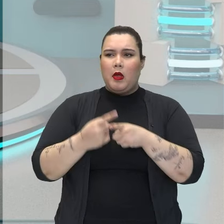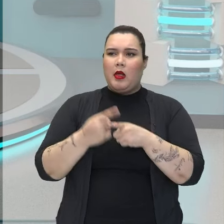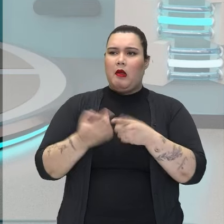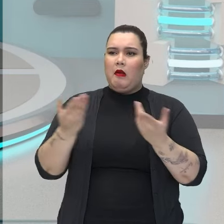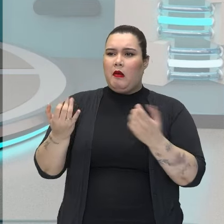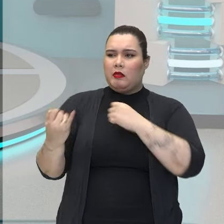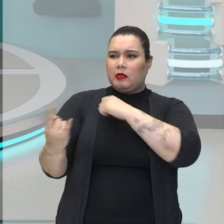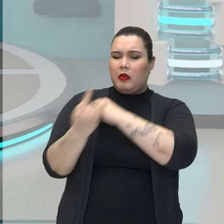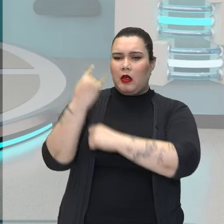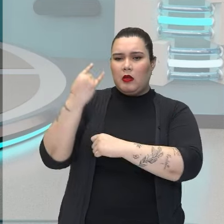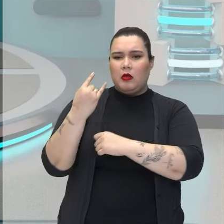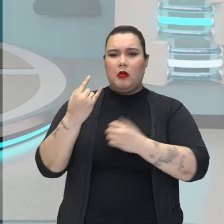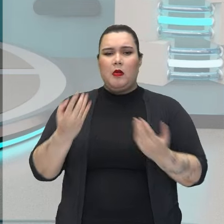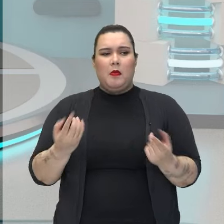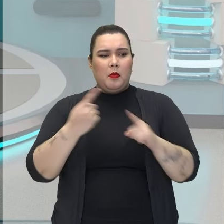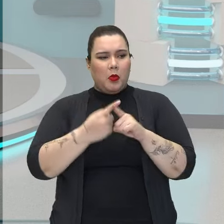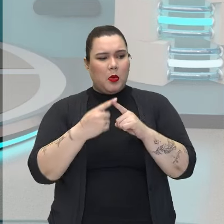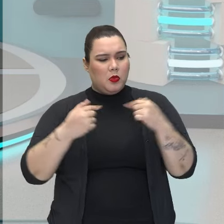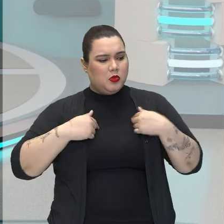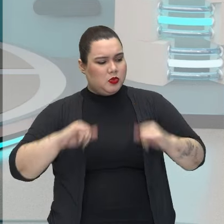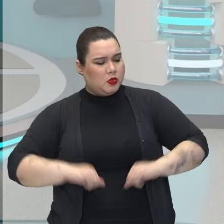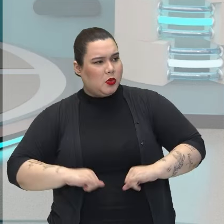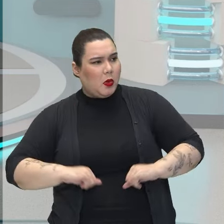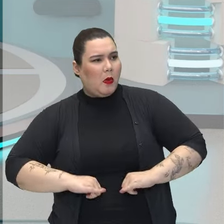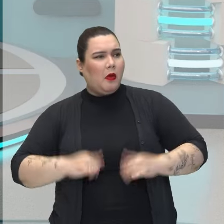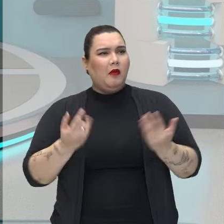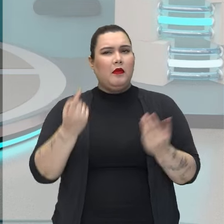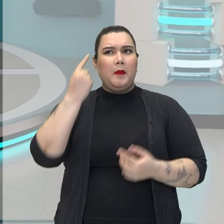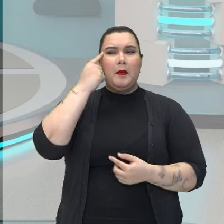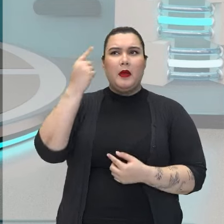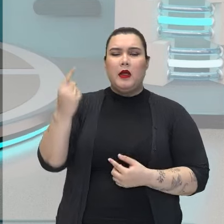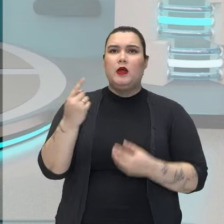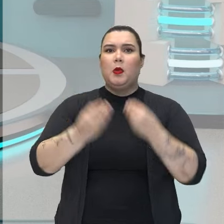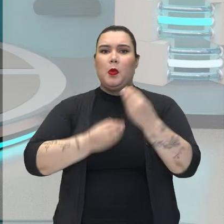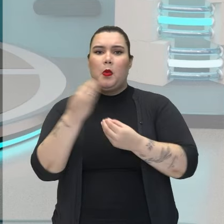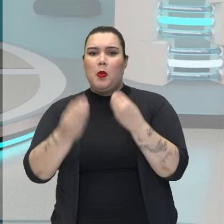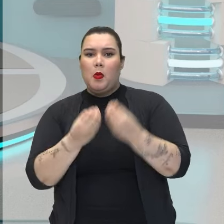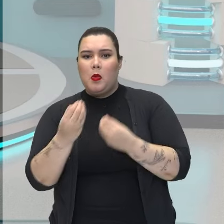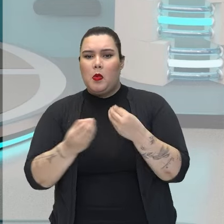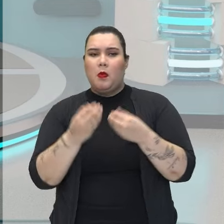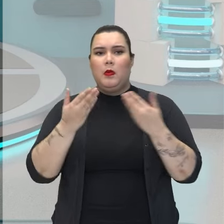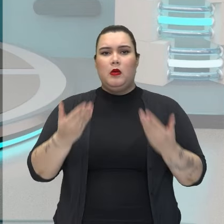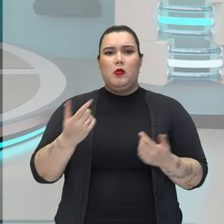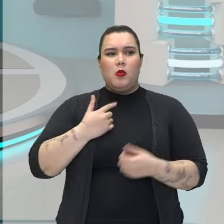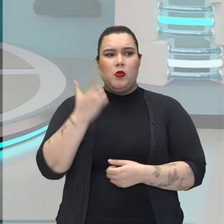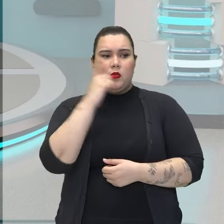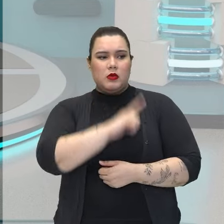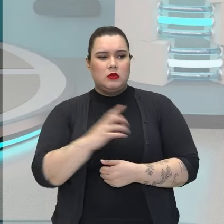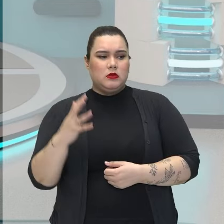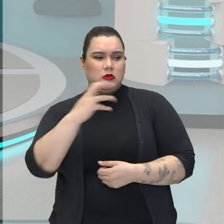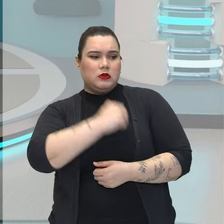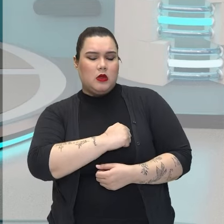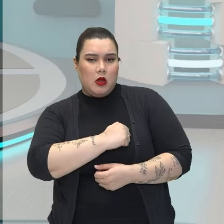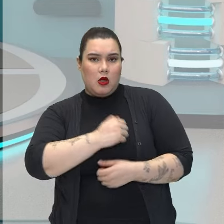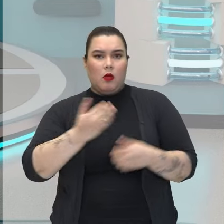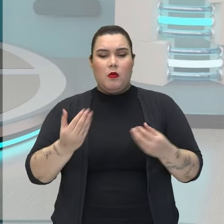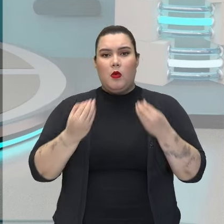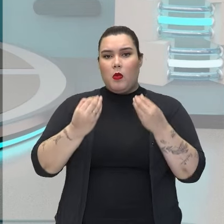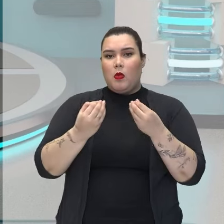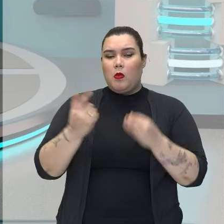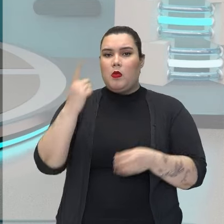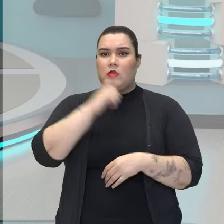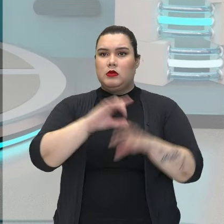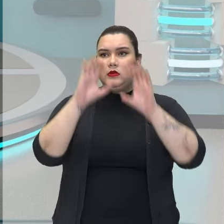por que ele estava passando por aquela situação, como ele iria buscar a salvação, como ele poderia ir para o céu.